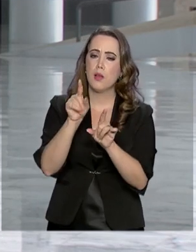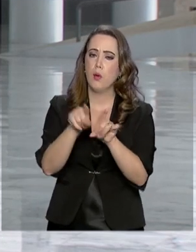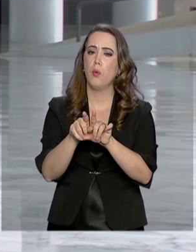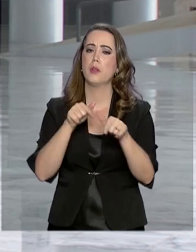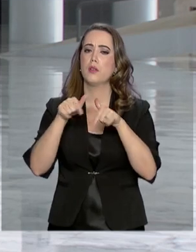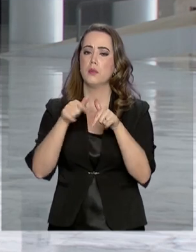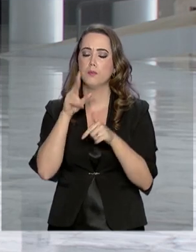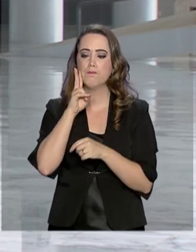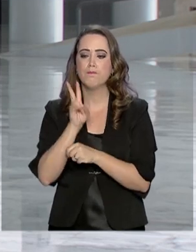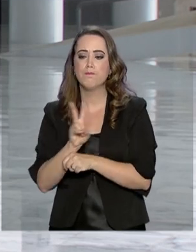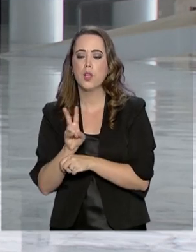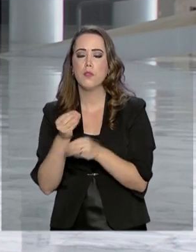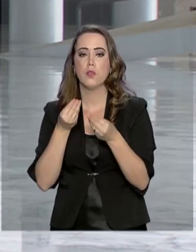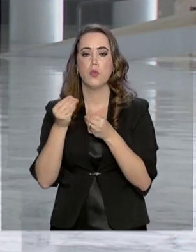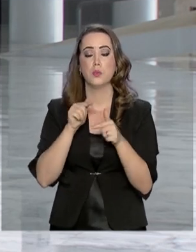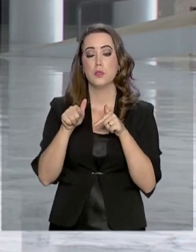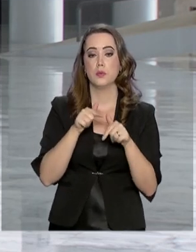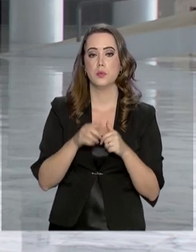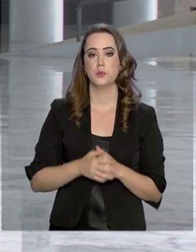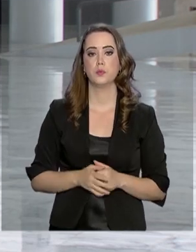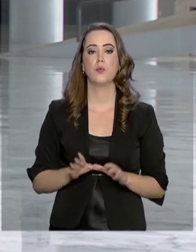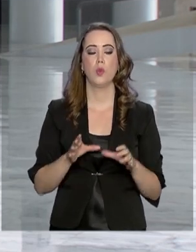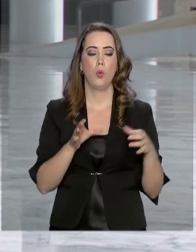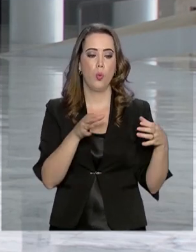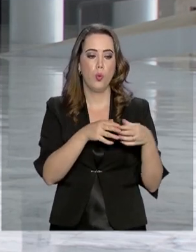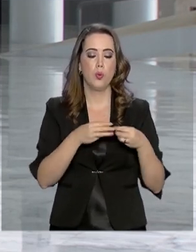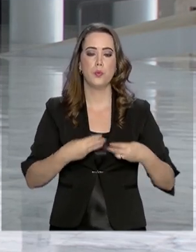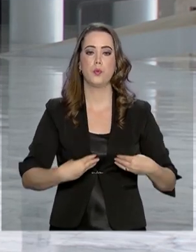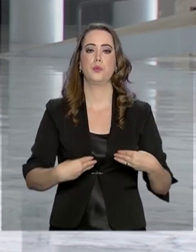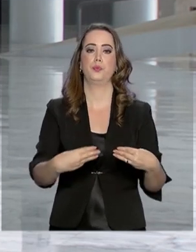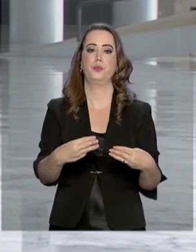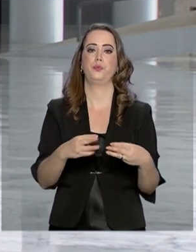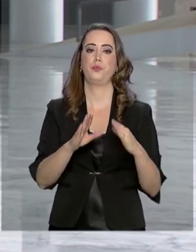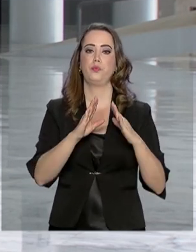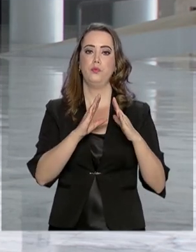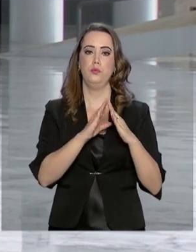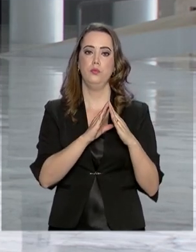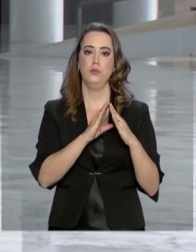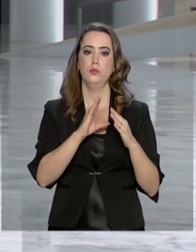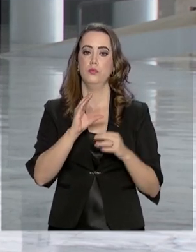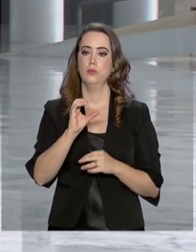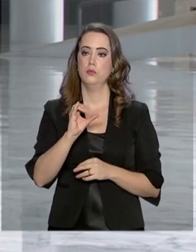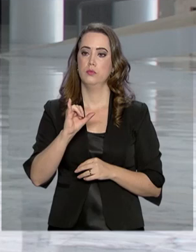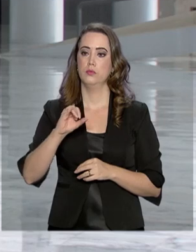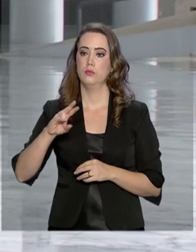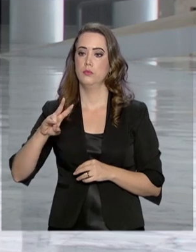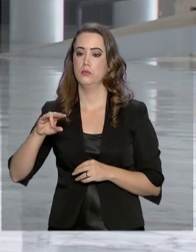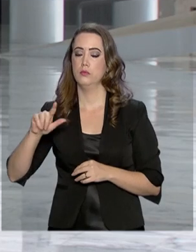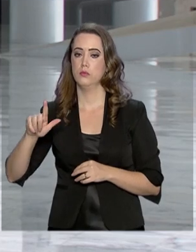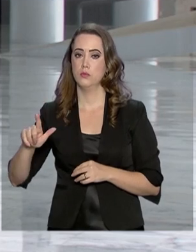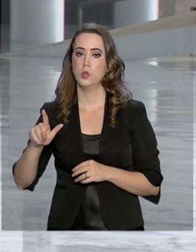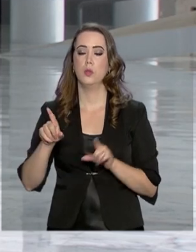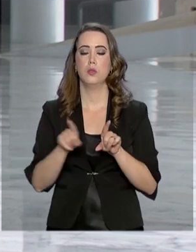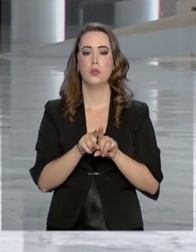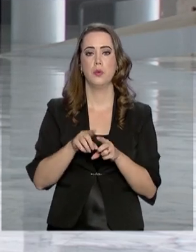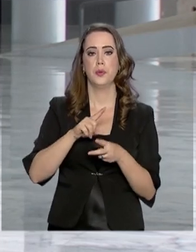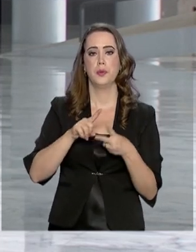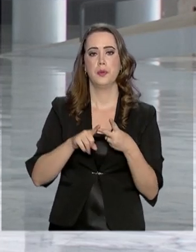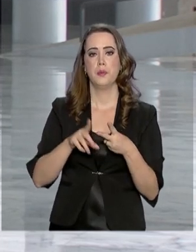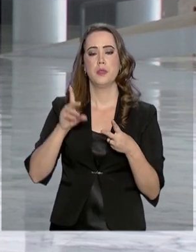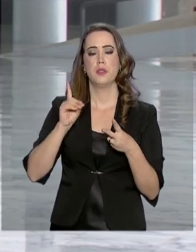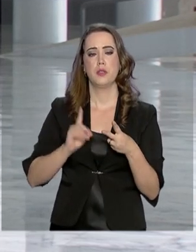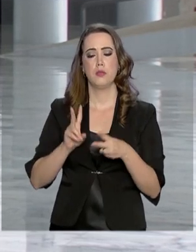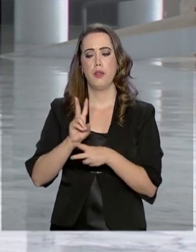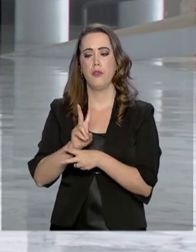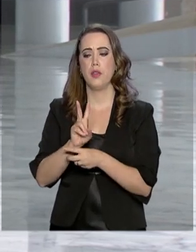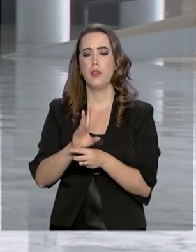adotadas. As integram este Conselho Ministerial à Casa Civil, os Ministérios da Defesa, Cidadania, Saúde,